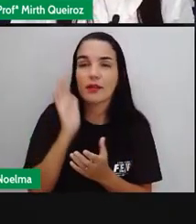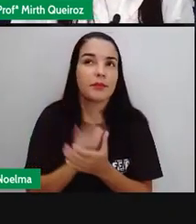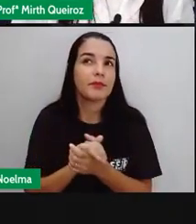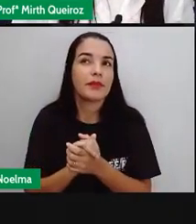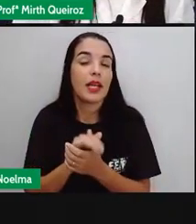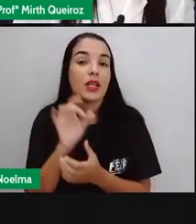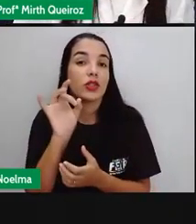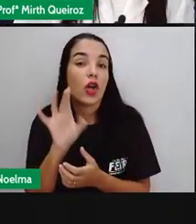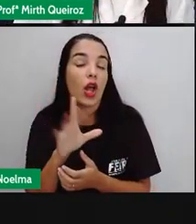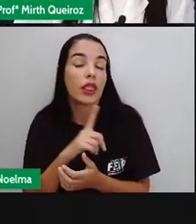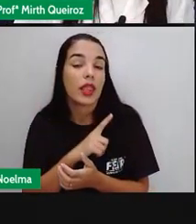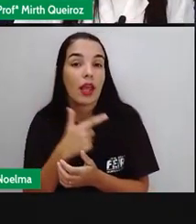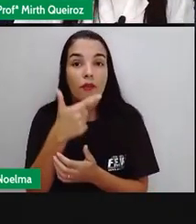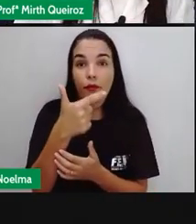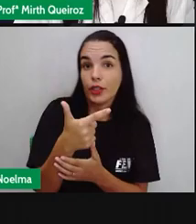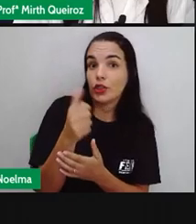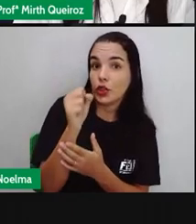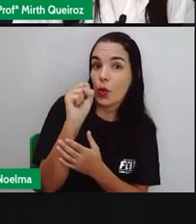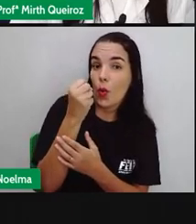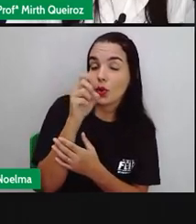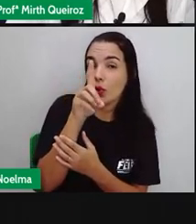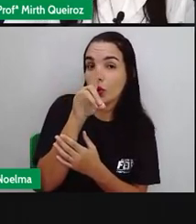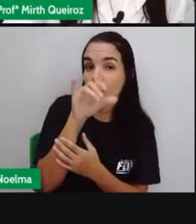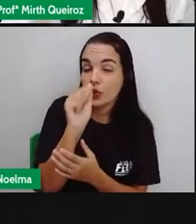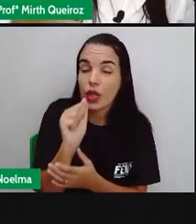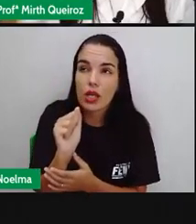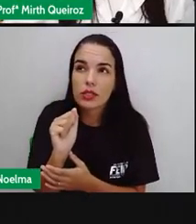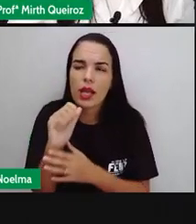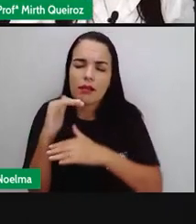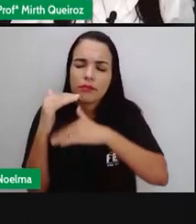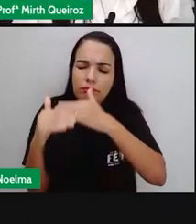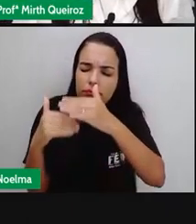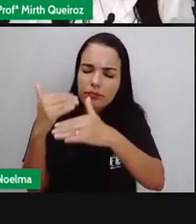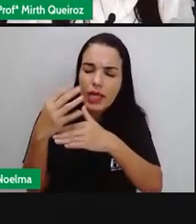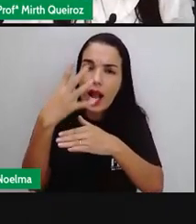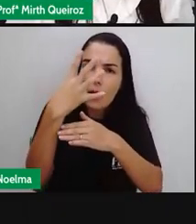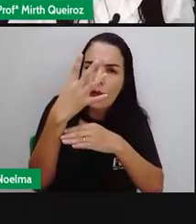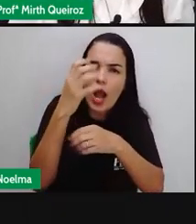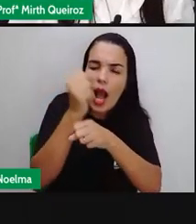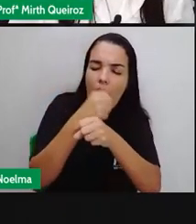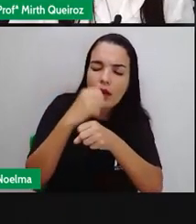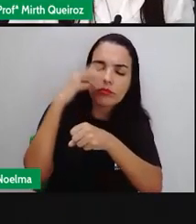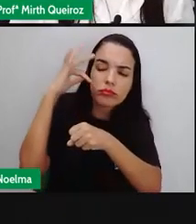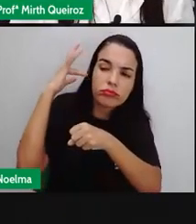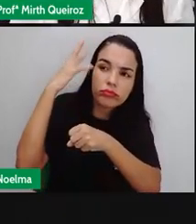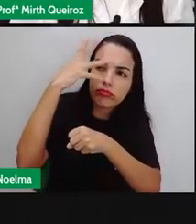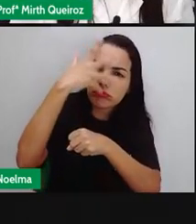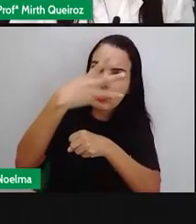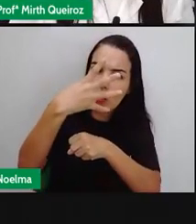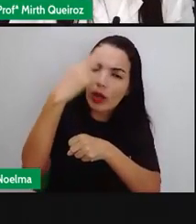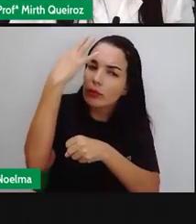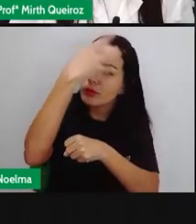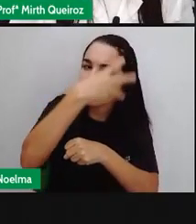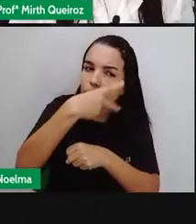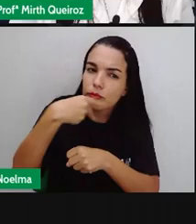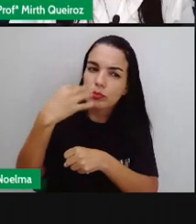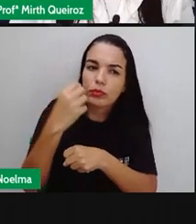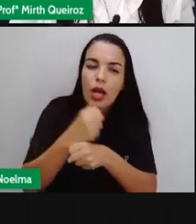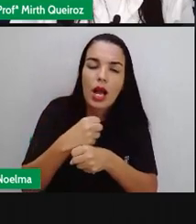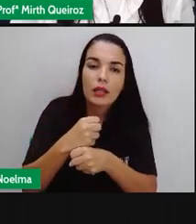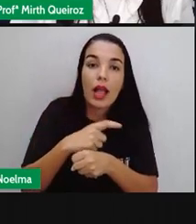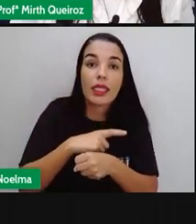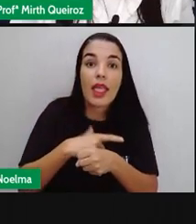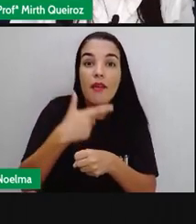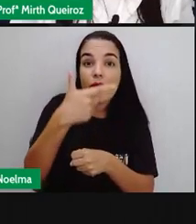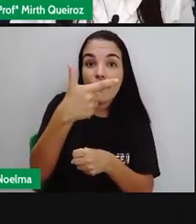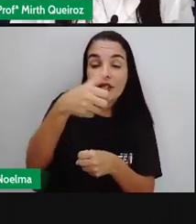28 dias E A cada 4 anos Ele tem 29 dias Que